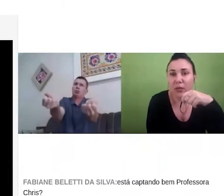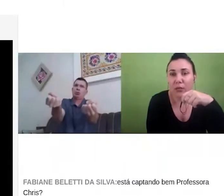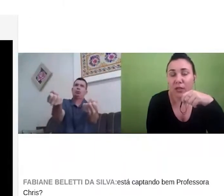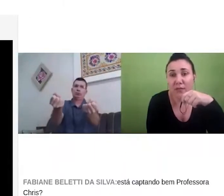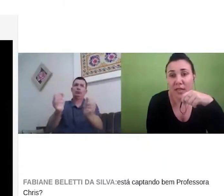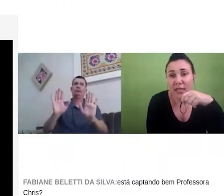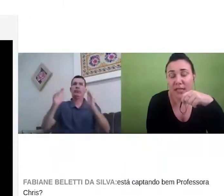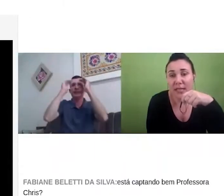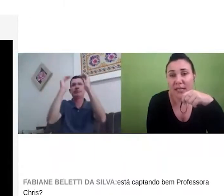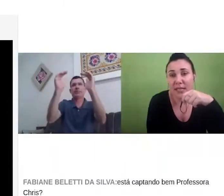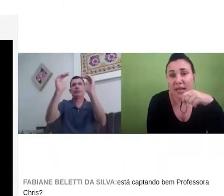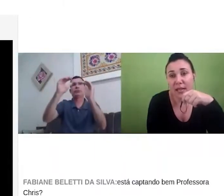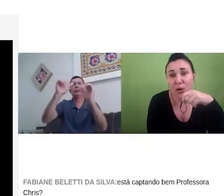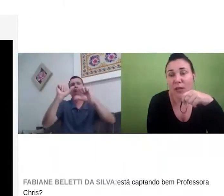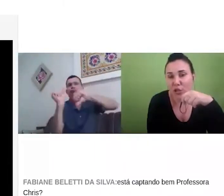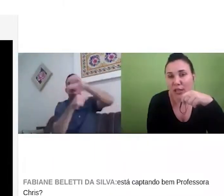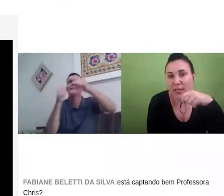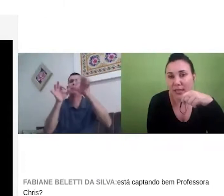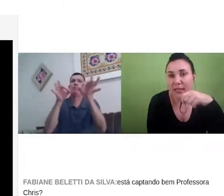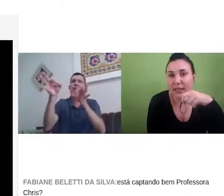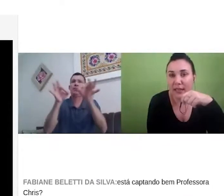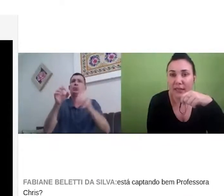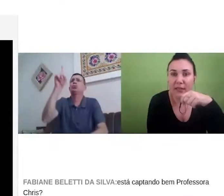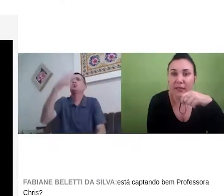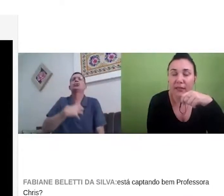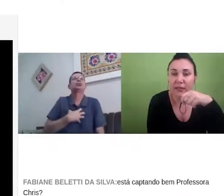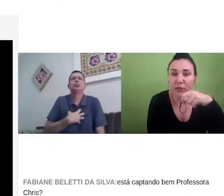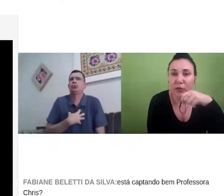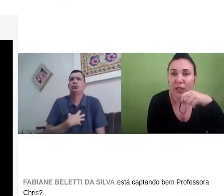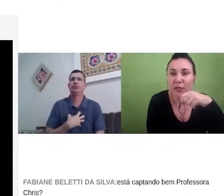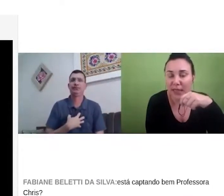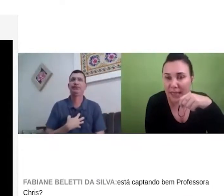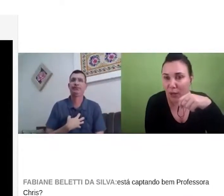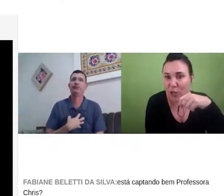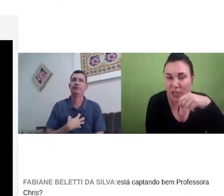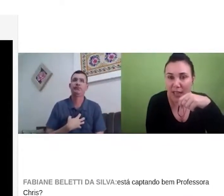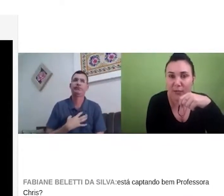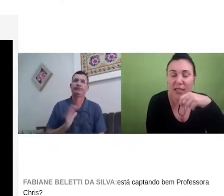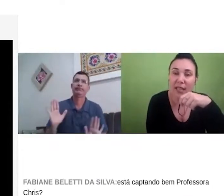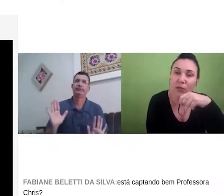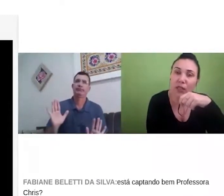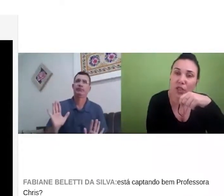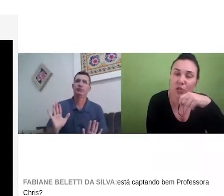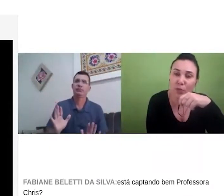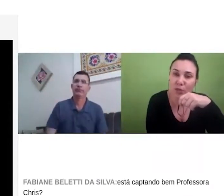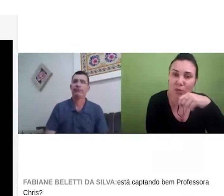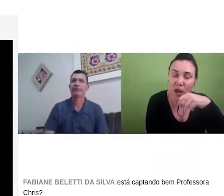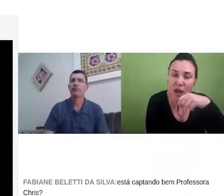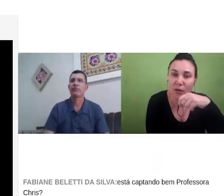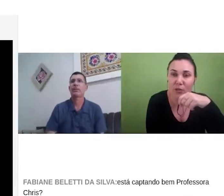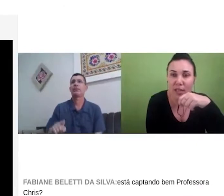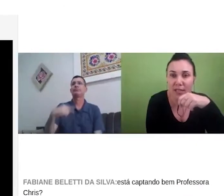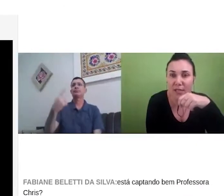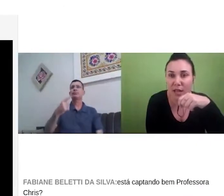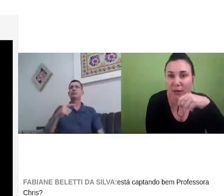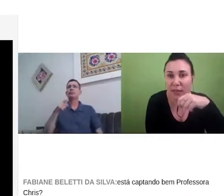então muitas vezes, né, é só uma dica, assim, né, não estou querendo me meter na aula de ninguém, sei que cada um tem um jeito de produzir sua